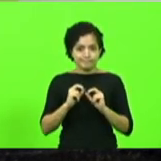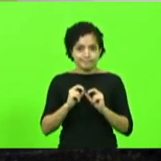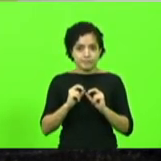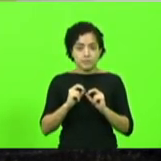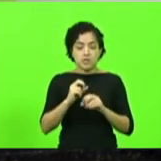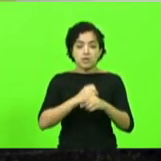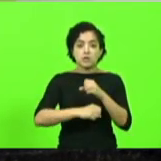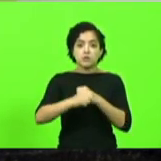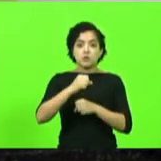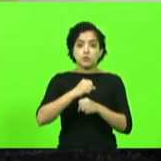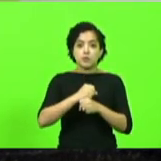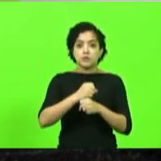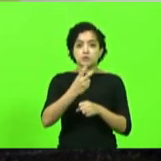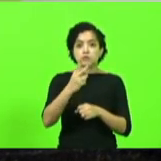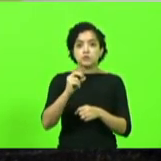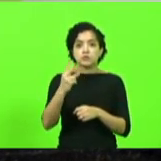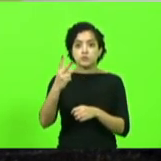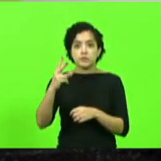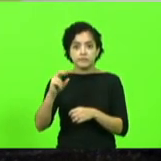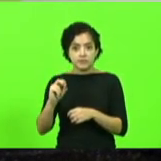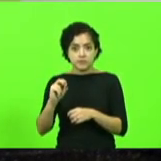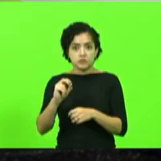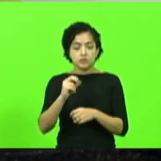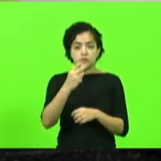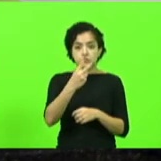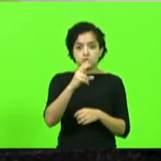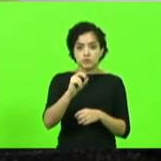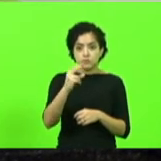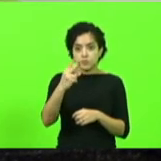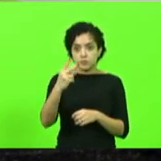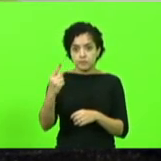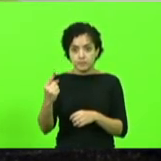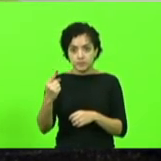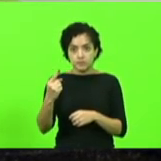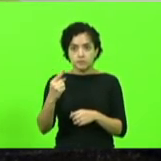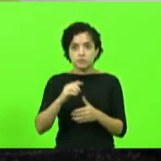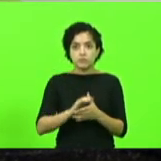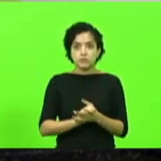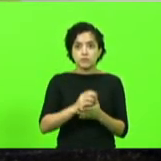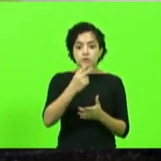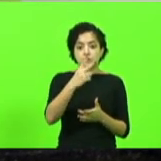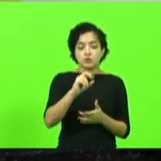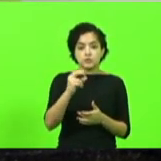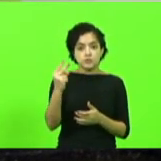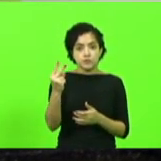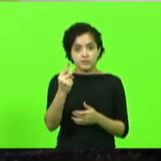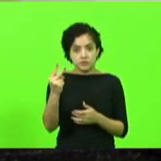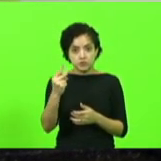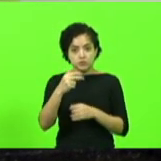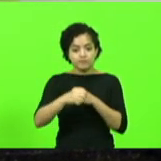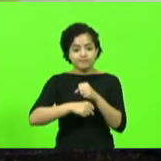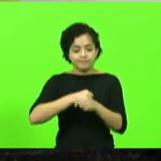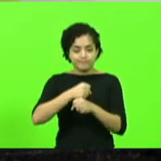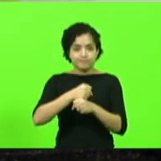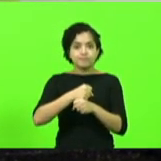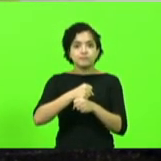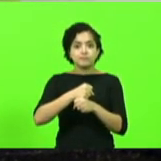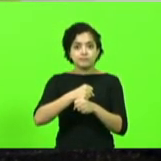de 2020, 2021 e 2022, surgirão